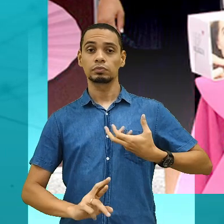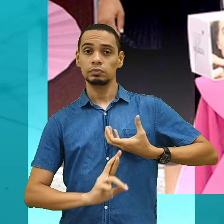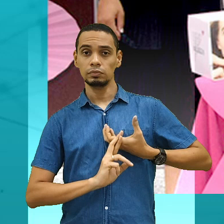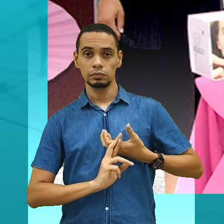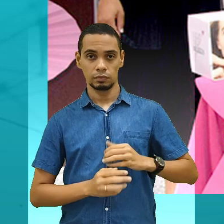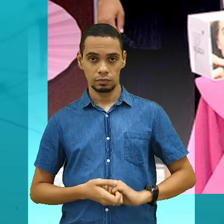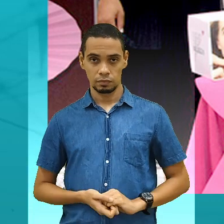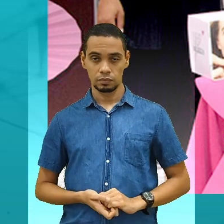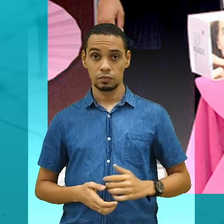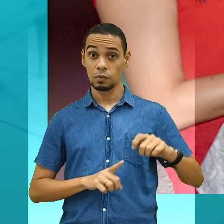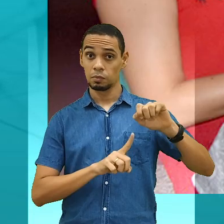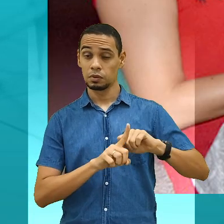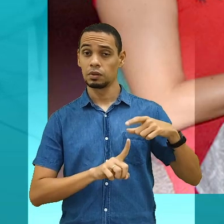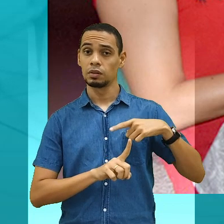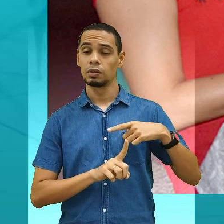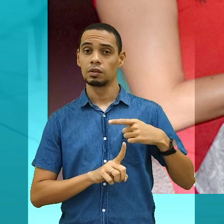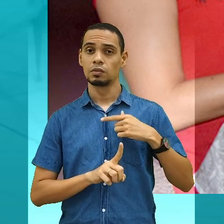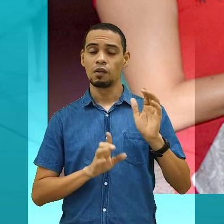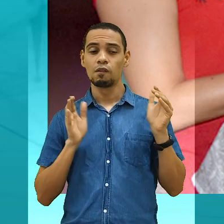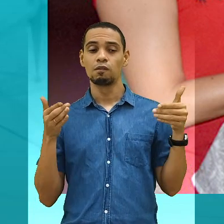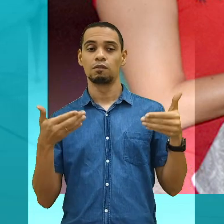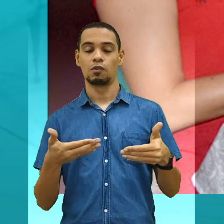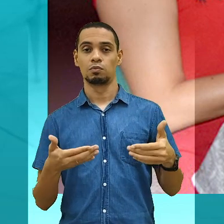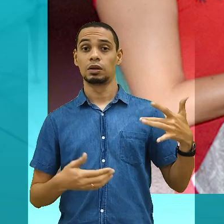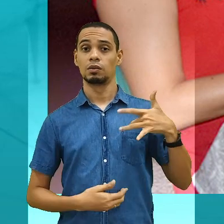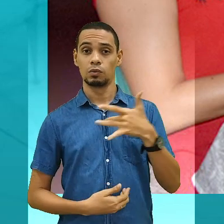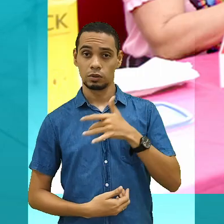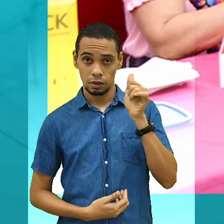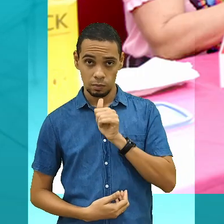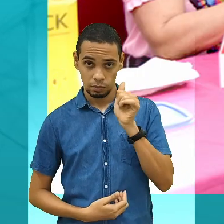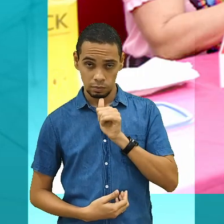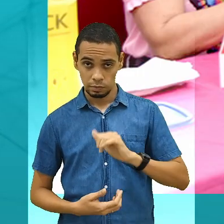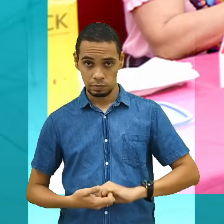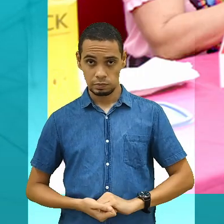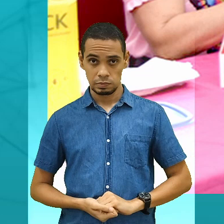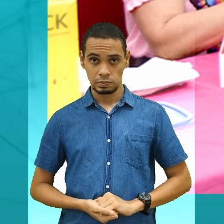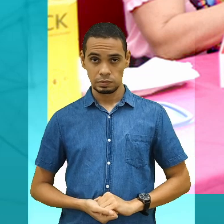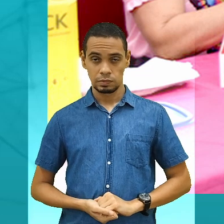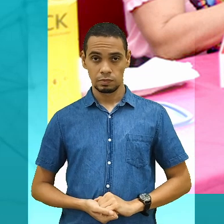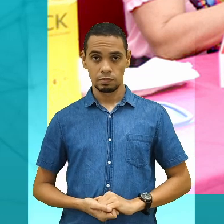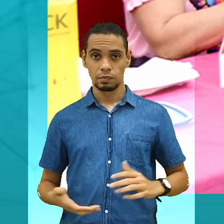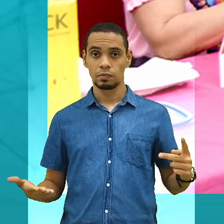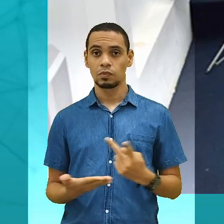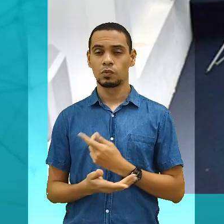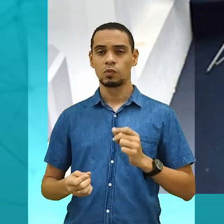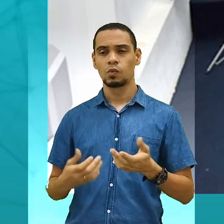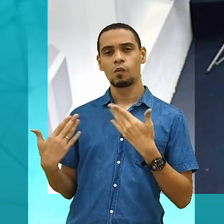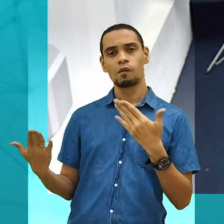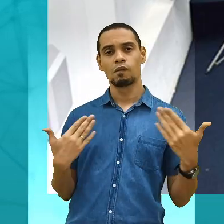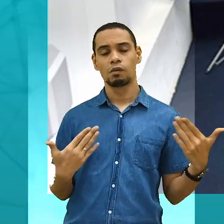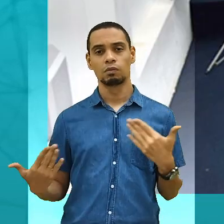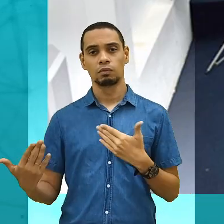esse mês, são realizadas diversas ações voltadas à saúde da mulher. Na reitoria do IFP, aconteceram rodas de conversa,